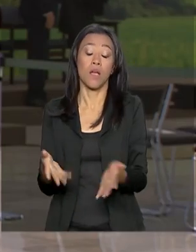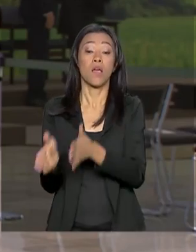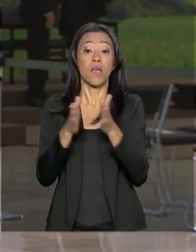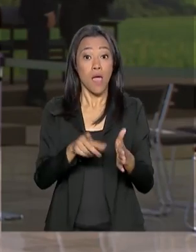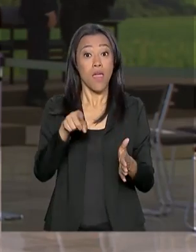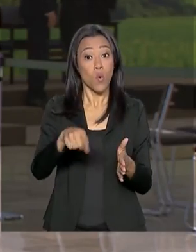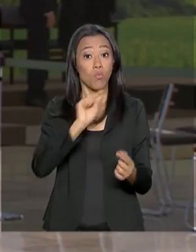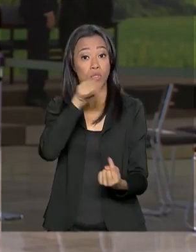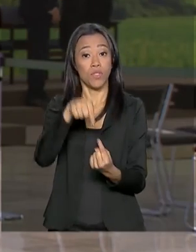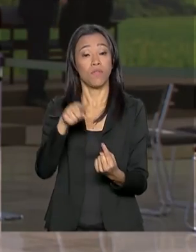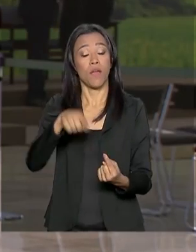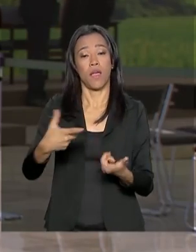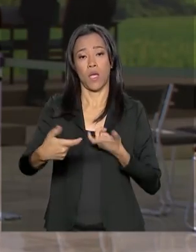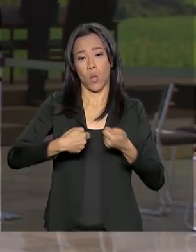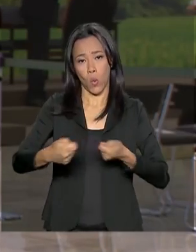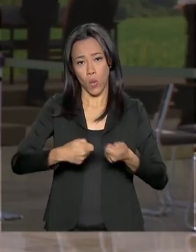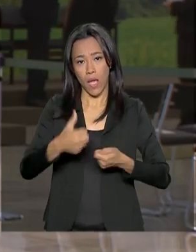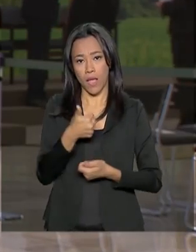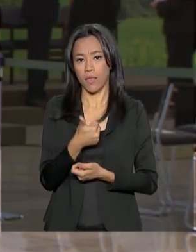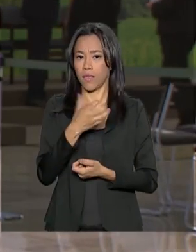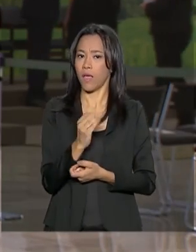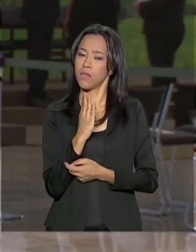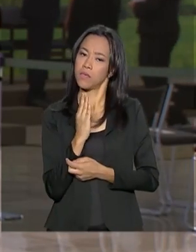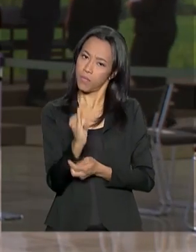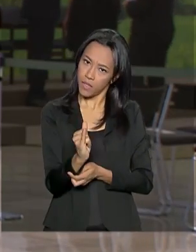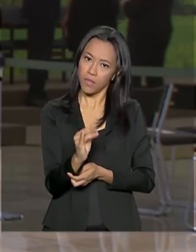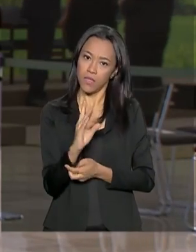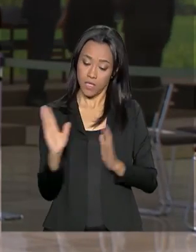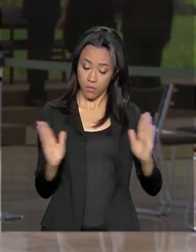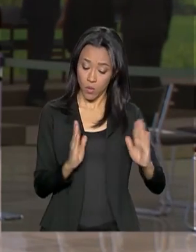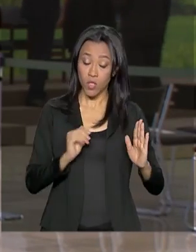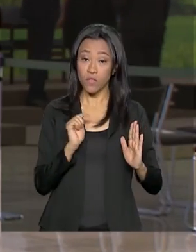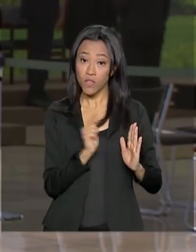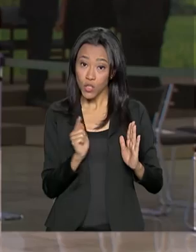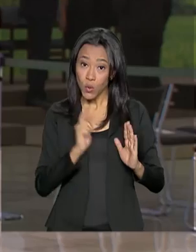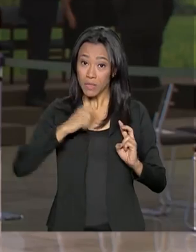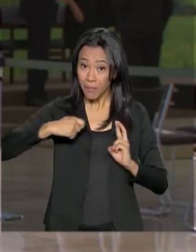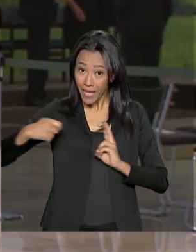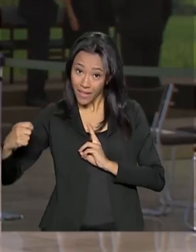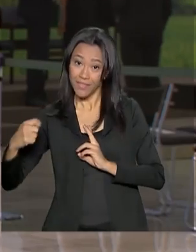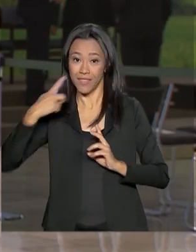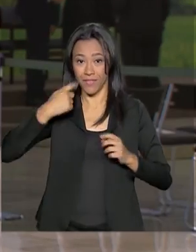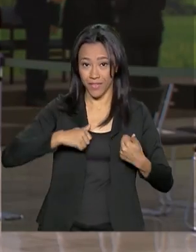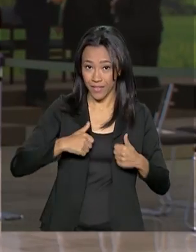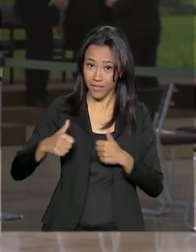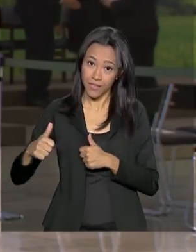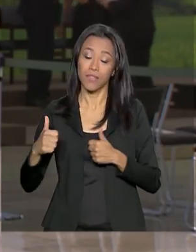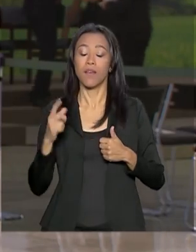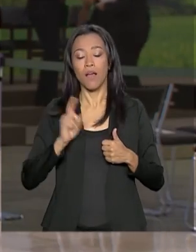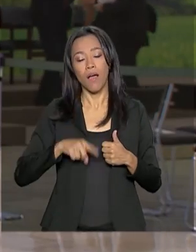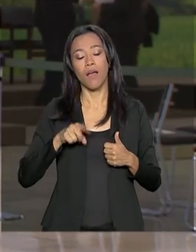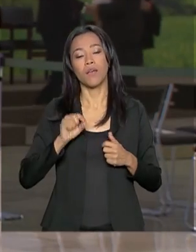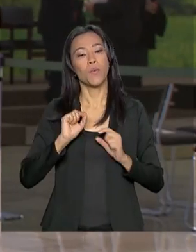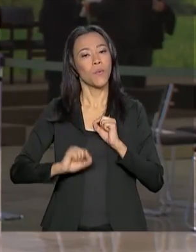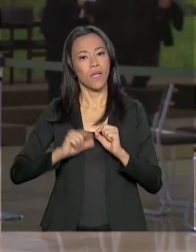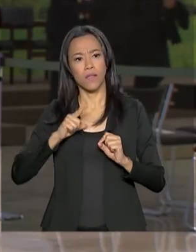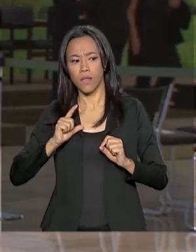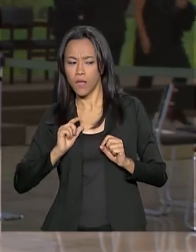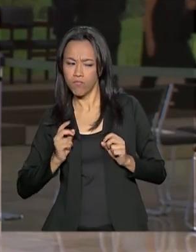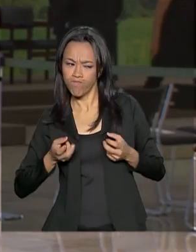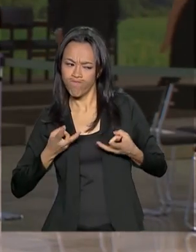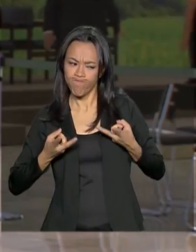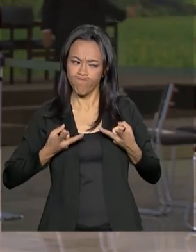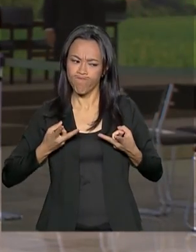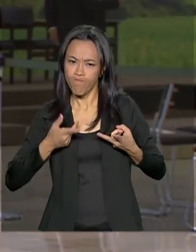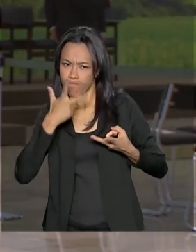bilhões de reais só nos primeiros 12 meses de vigência, com a revisão criteriosa de processos onde há indícios de